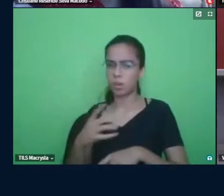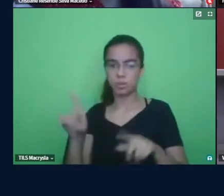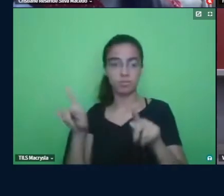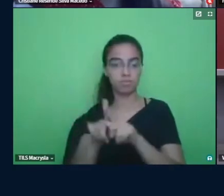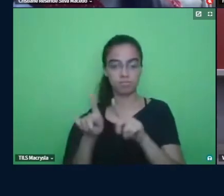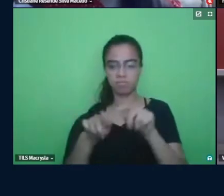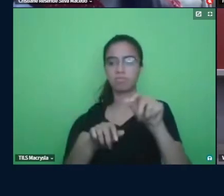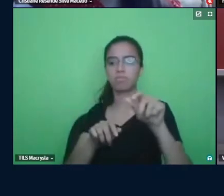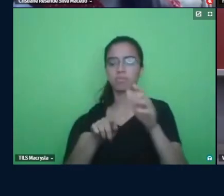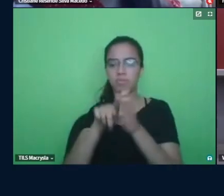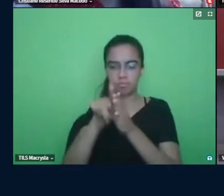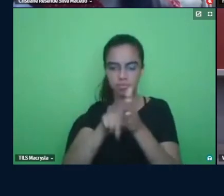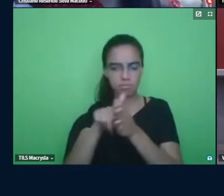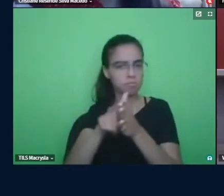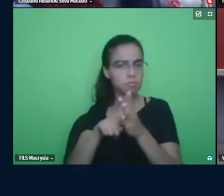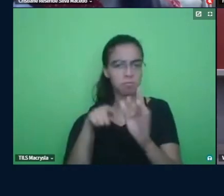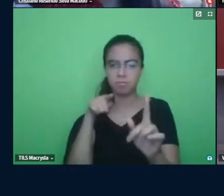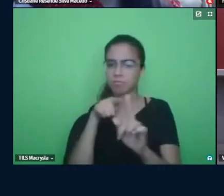assertivas,